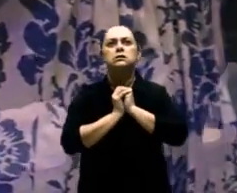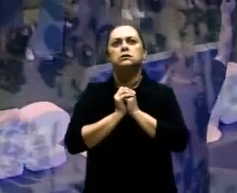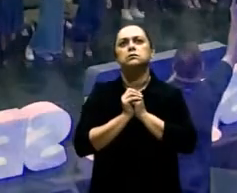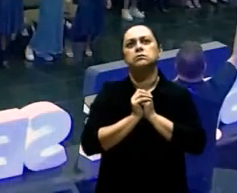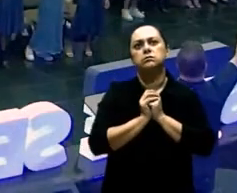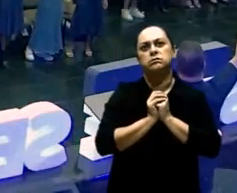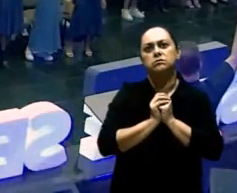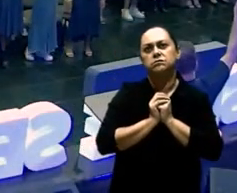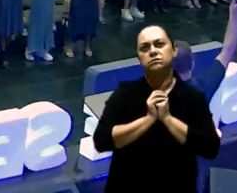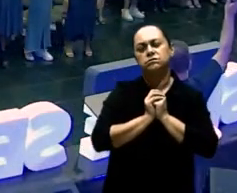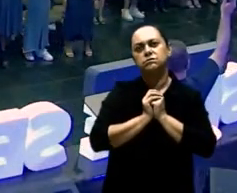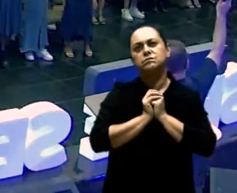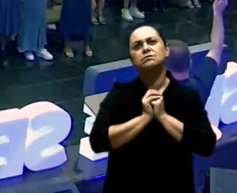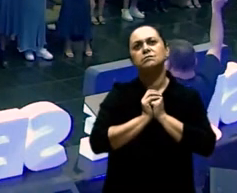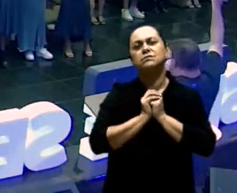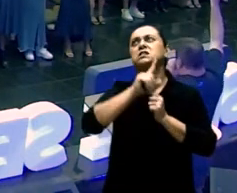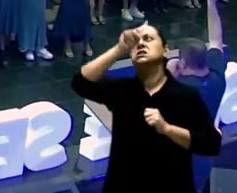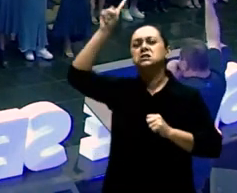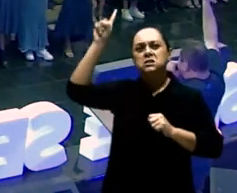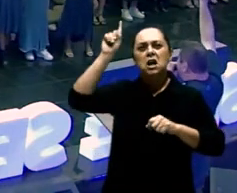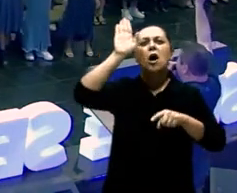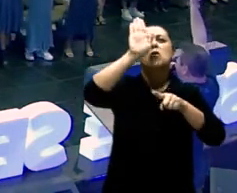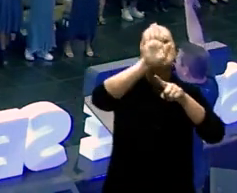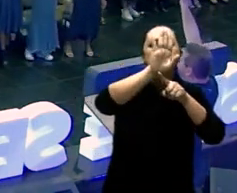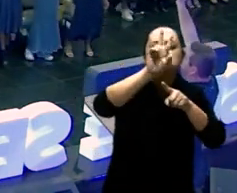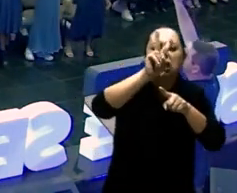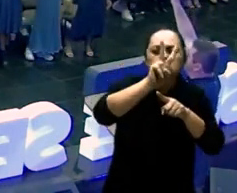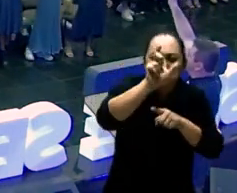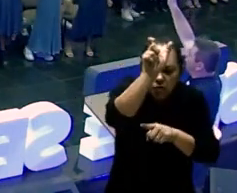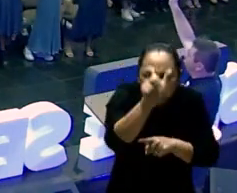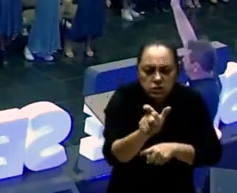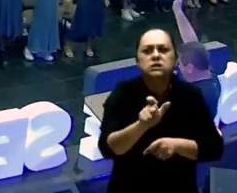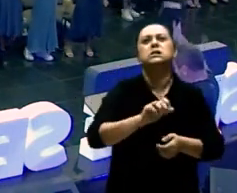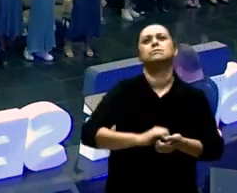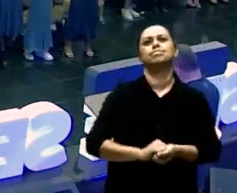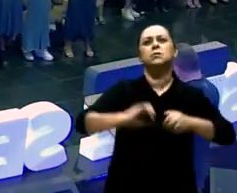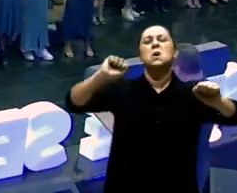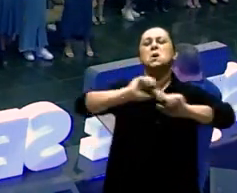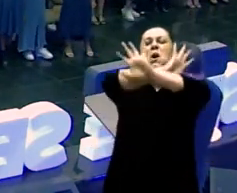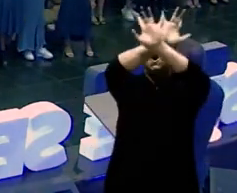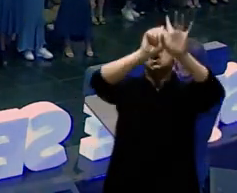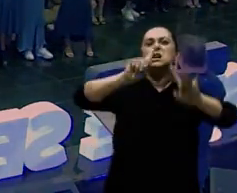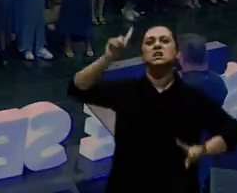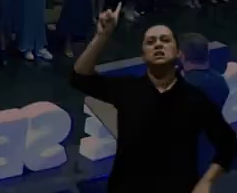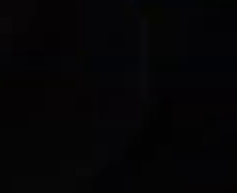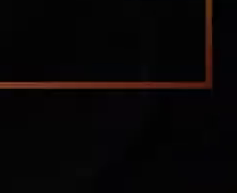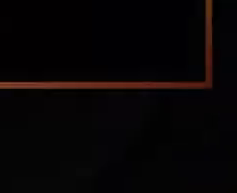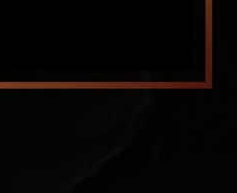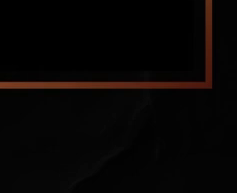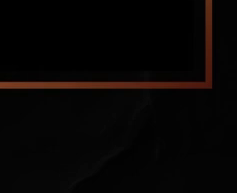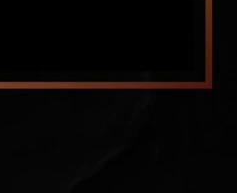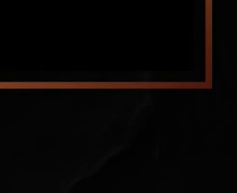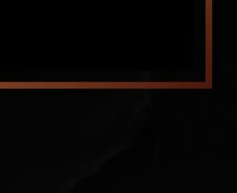Prosperará Não Oh Aleluia Consegue Consegue Abraçar